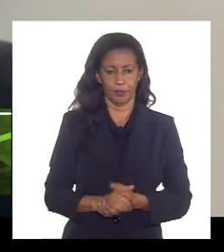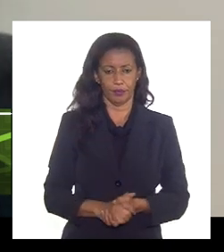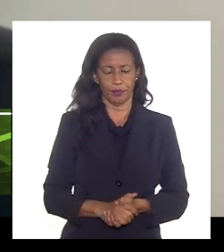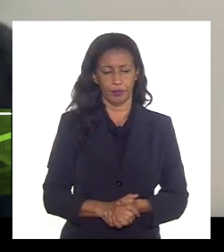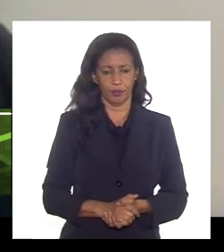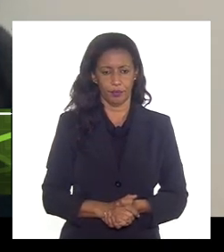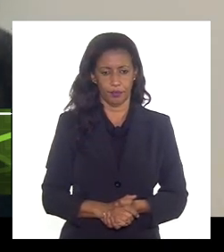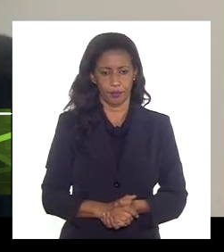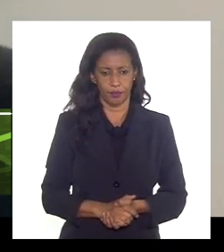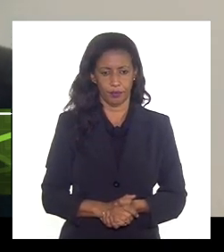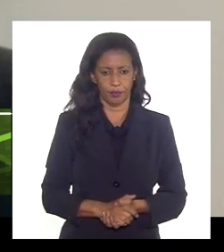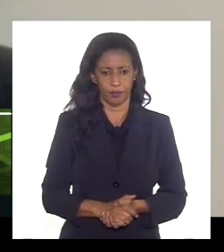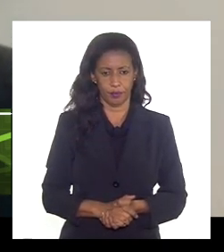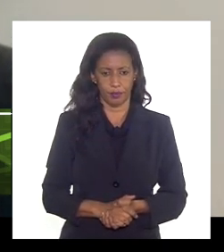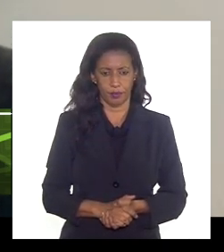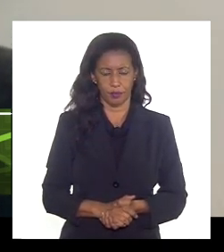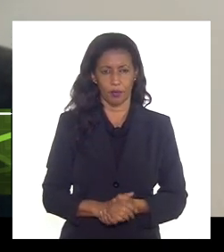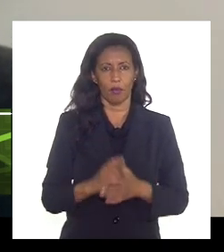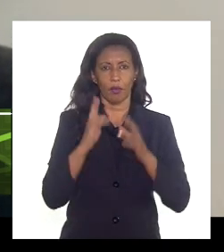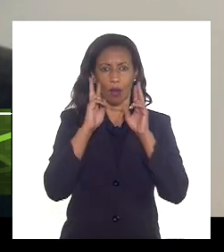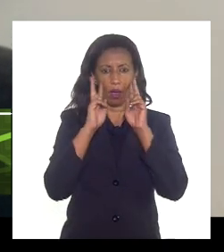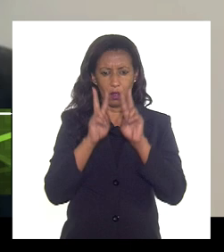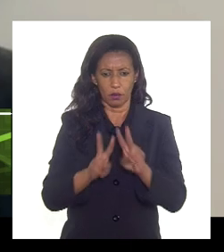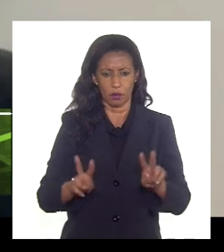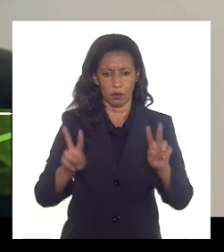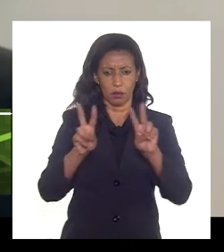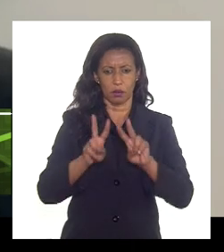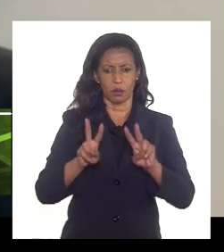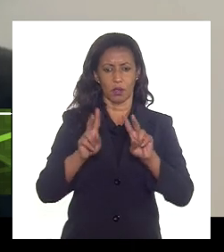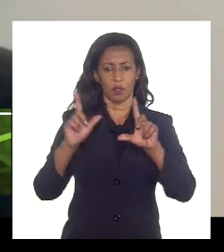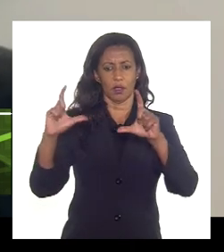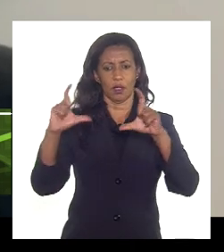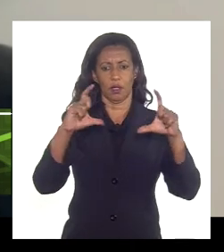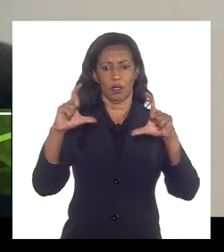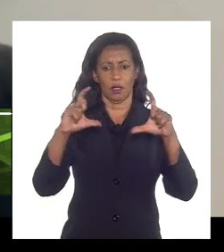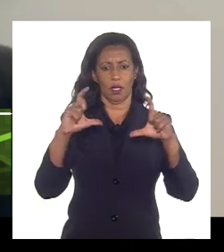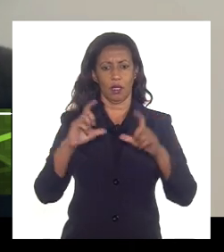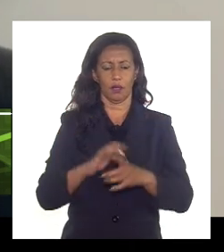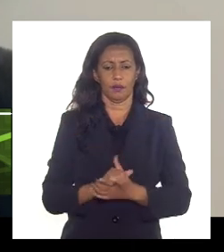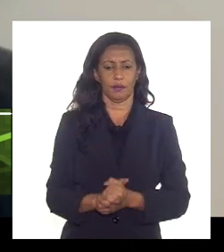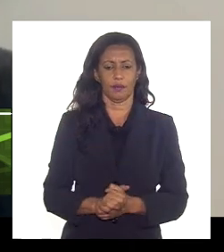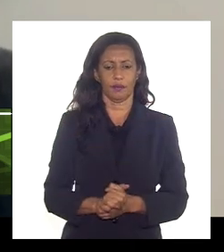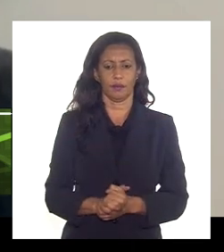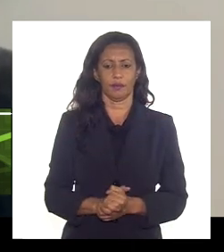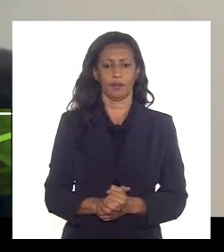e aí gostaria de saber se vocês já conseguem enxergar a minha tela e eu vou vou à frente aqui